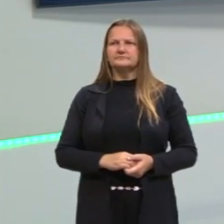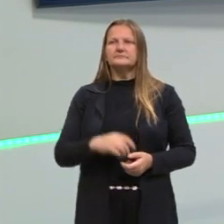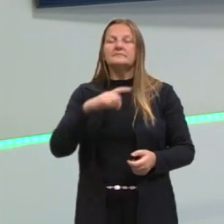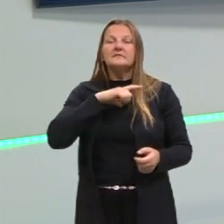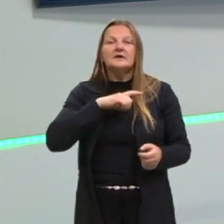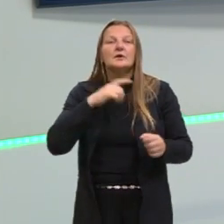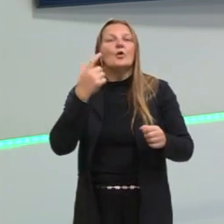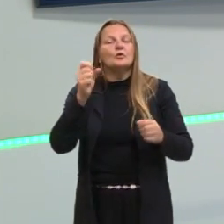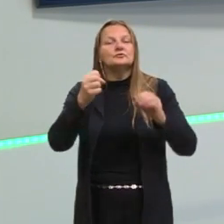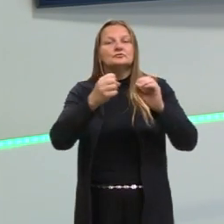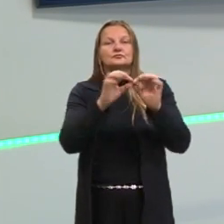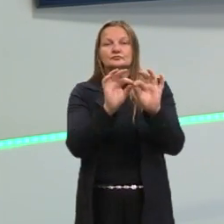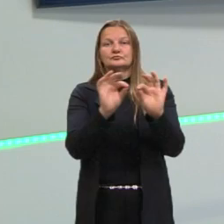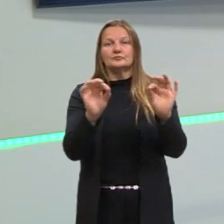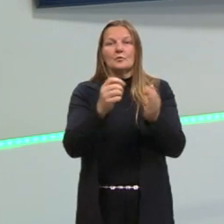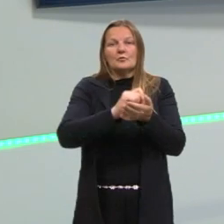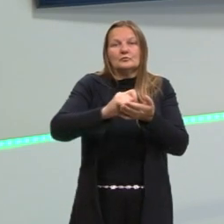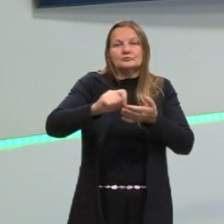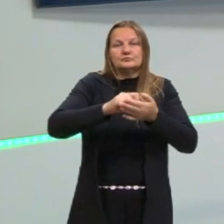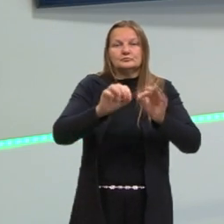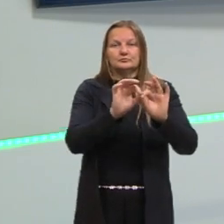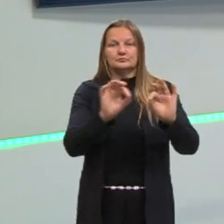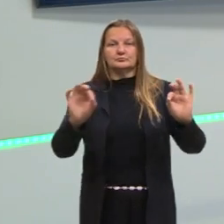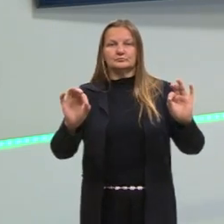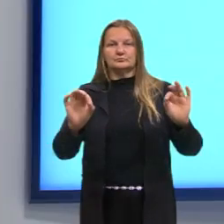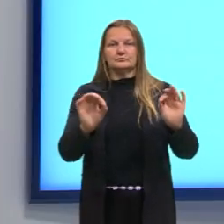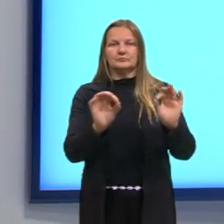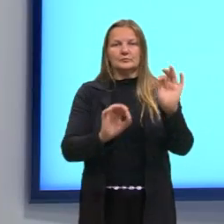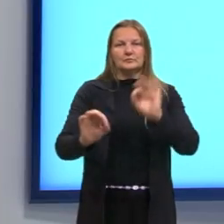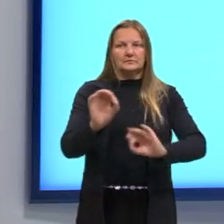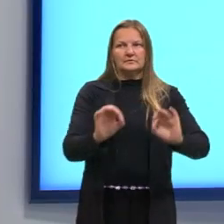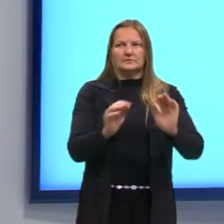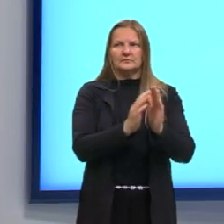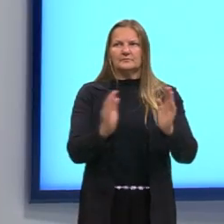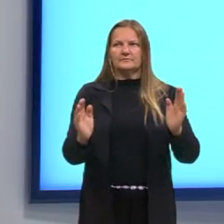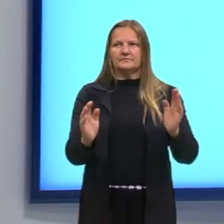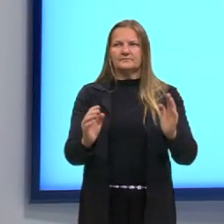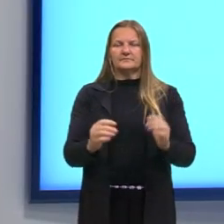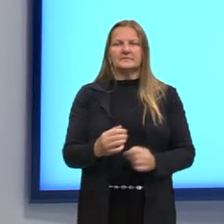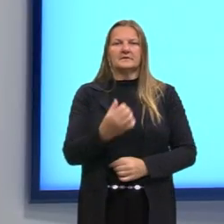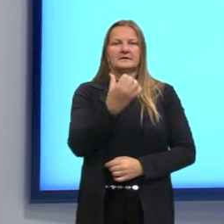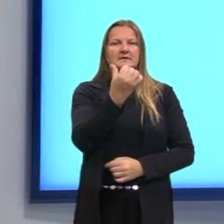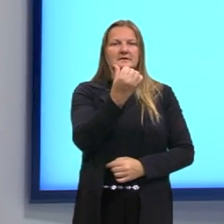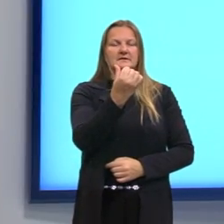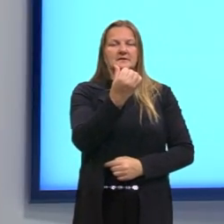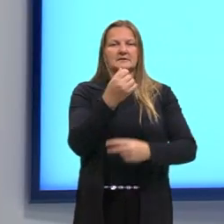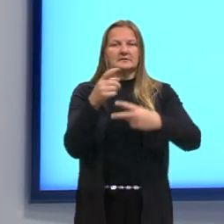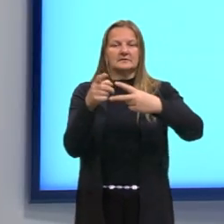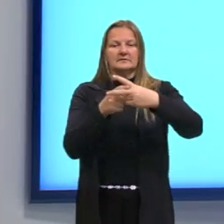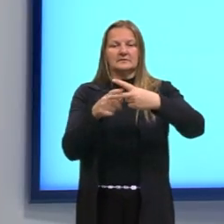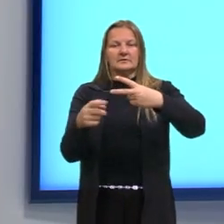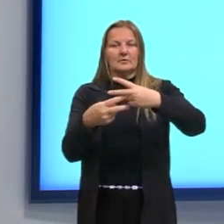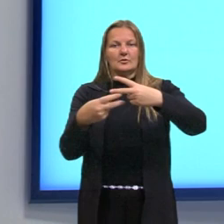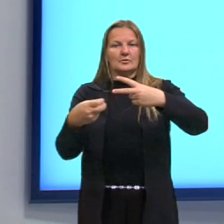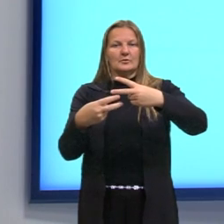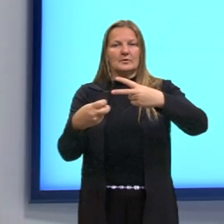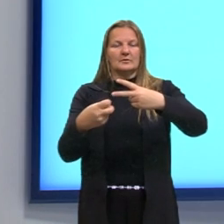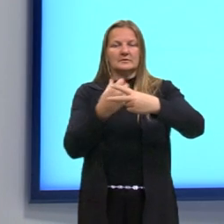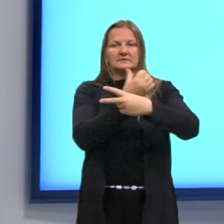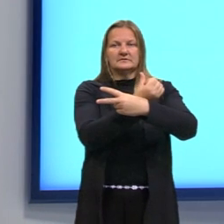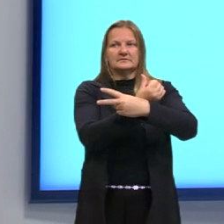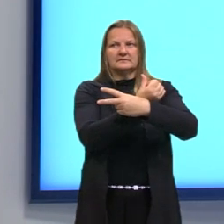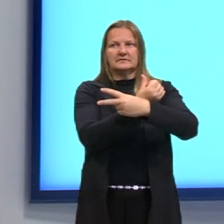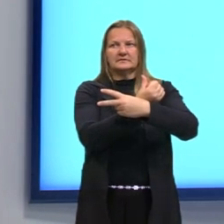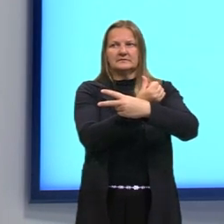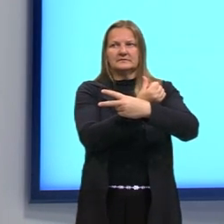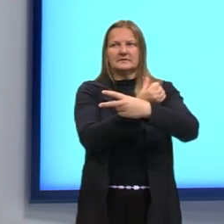uma outra escrita. Todo esse logaritmo, ele é maior ou igual a 6, mas ele também é menor